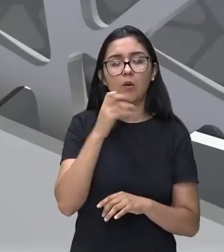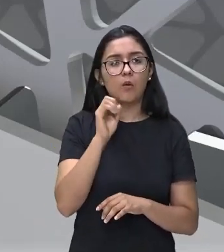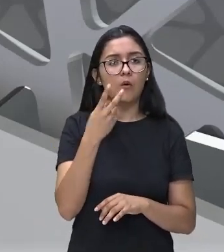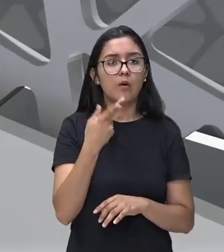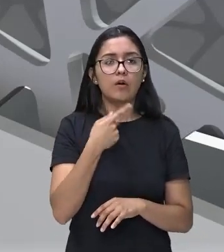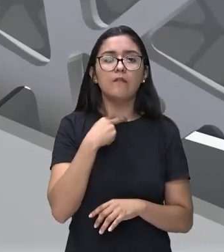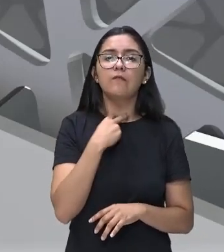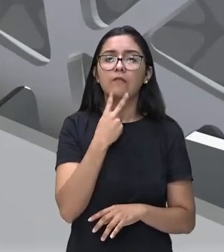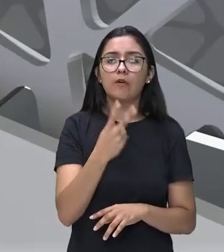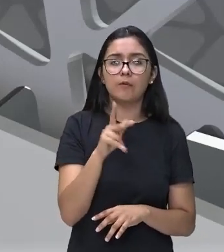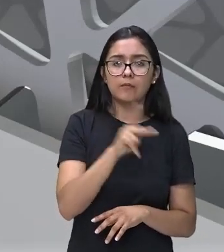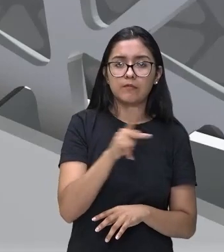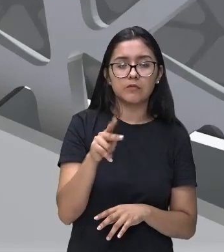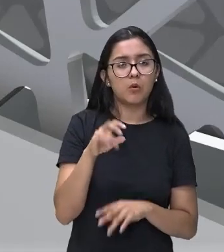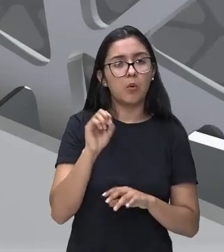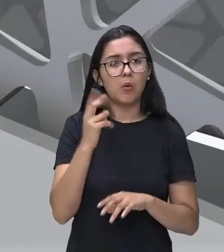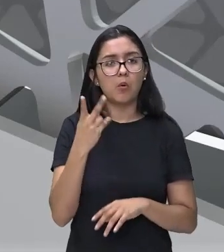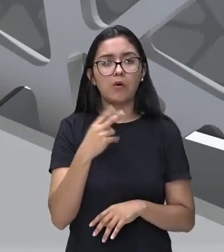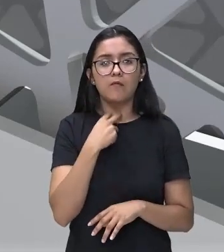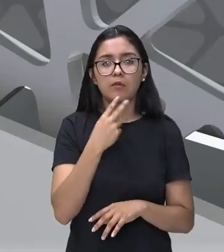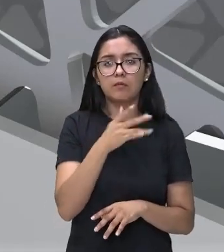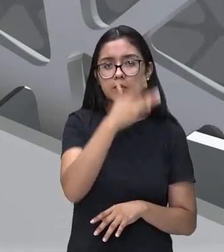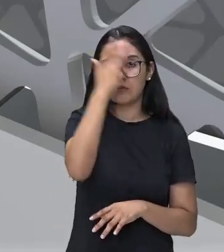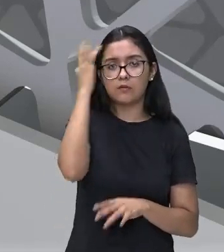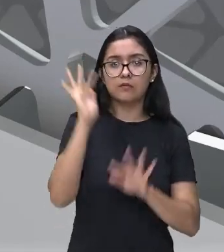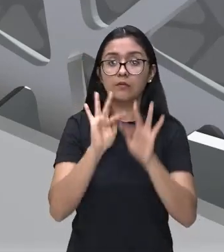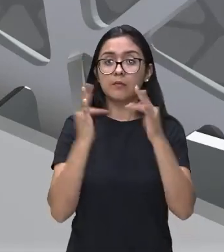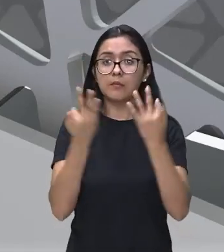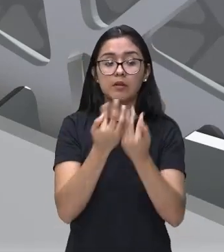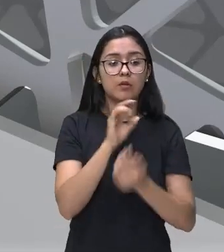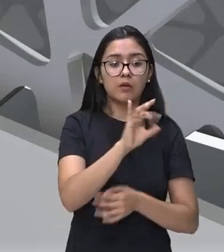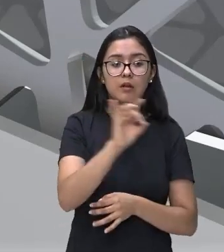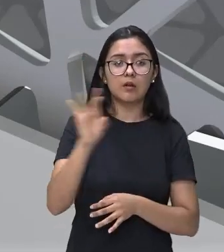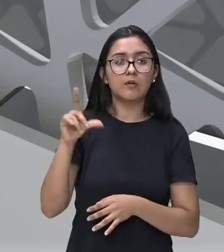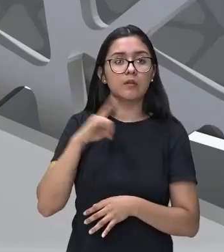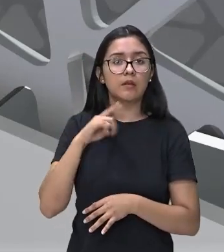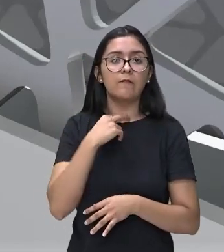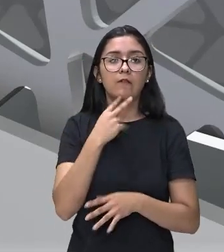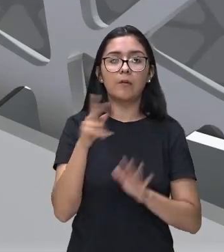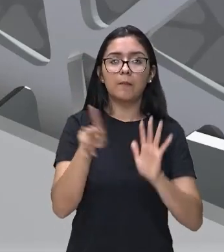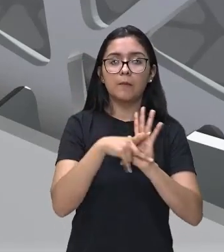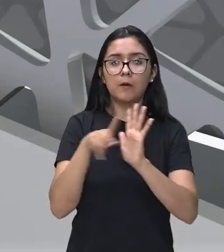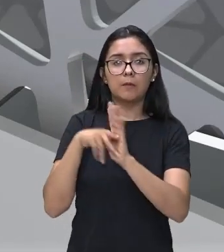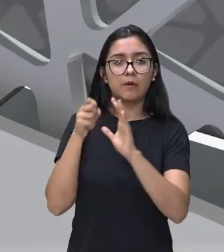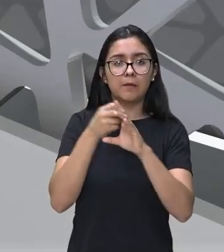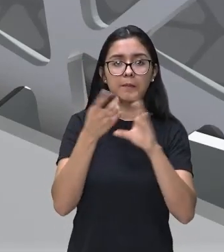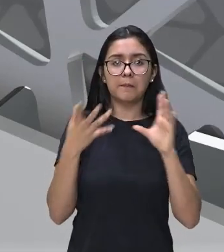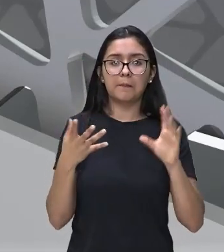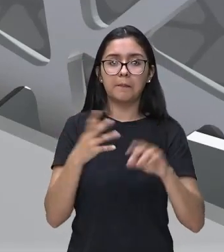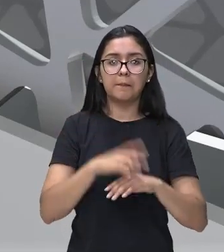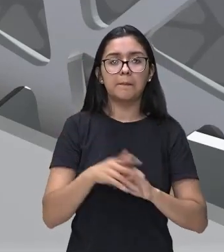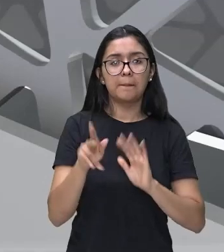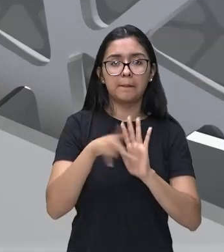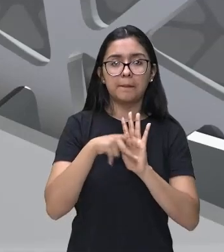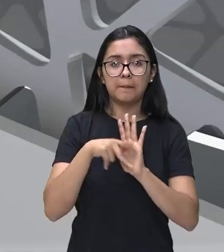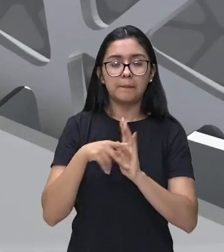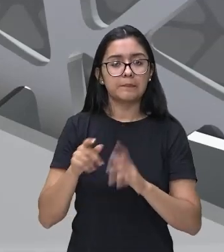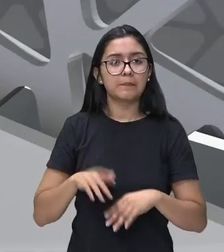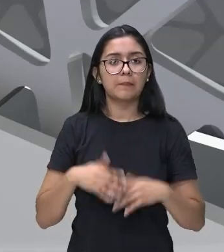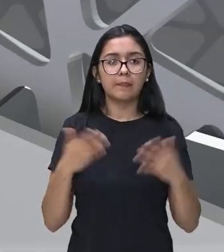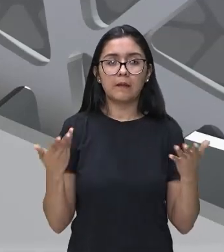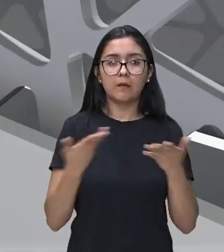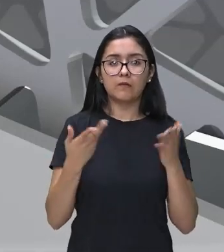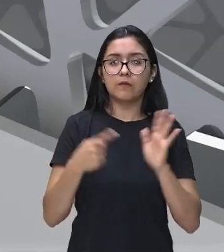ou a voz dos seus familiares. Então, cada pessoa tem o seu timbre de voz característico. E a gente vai agora